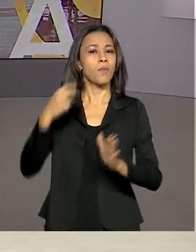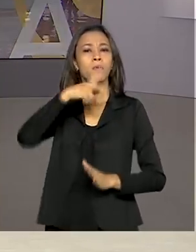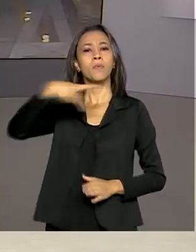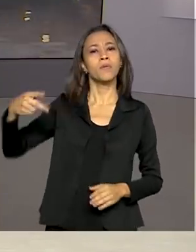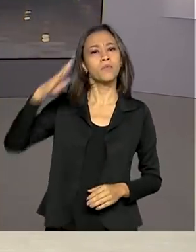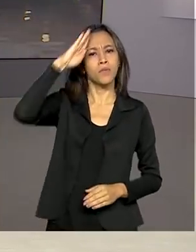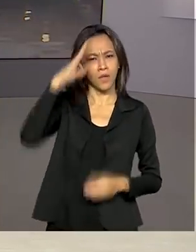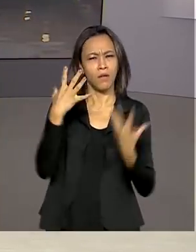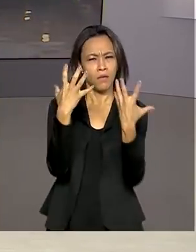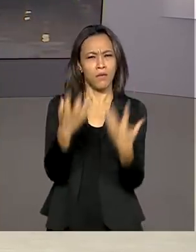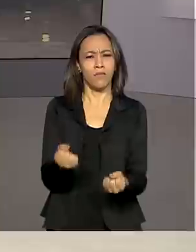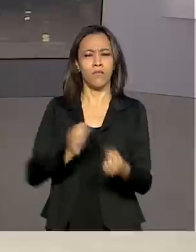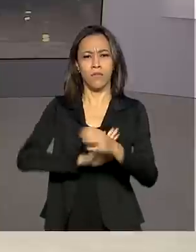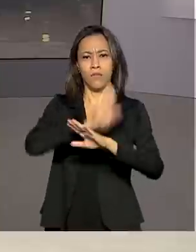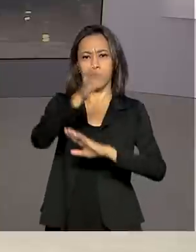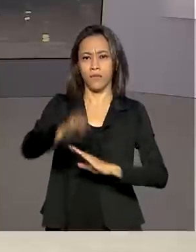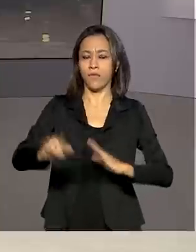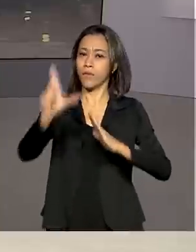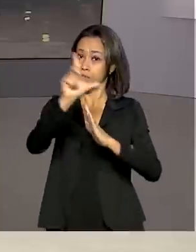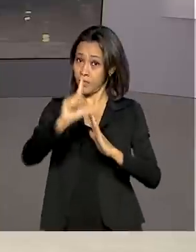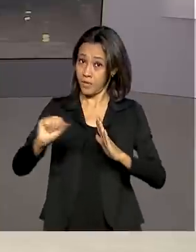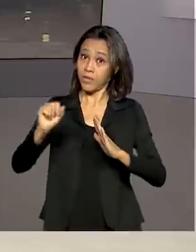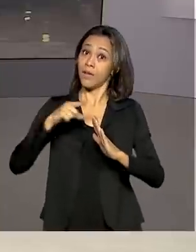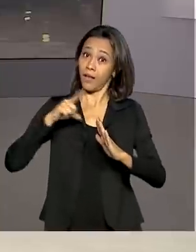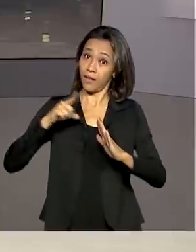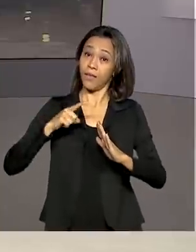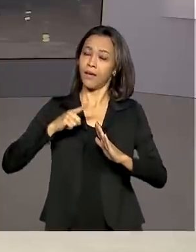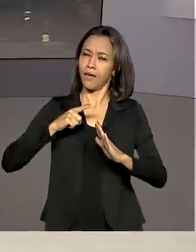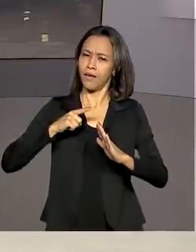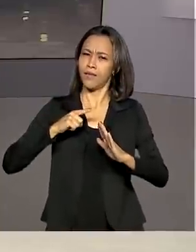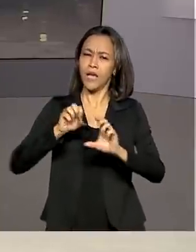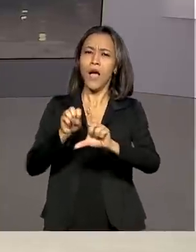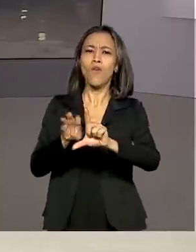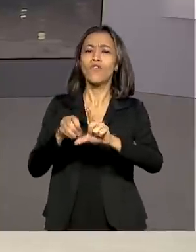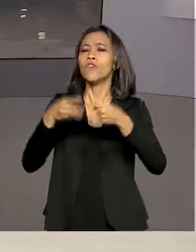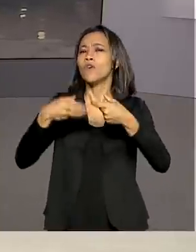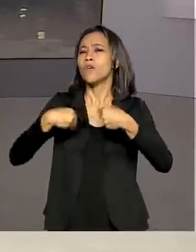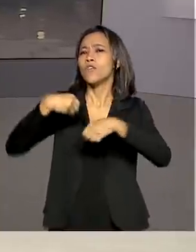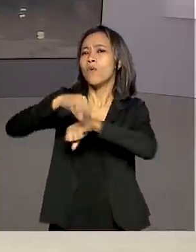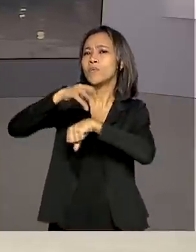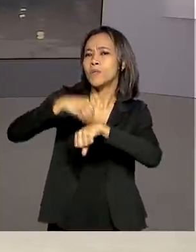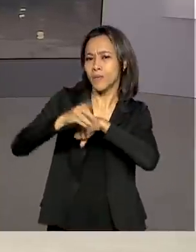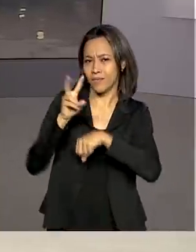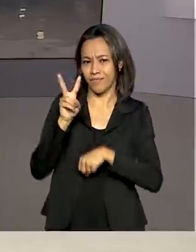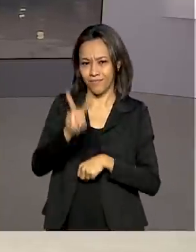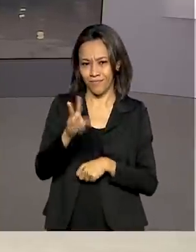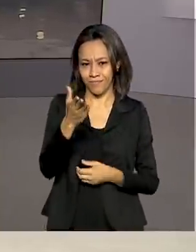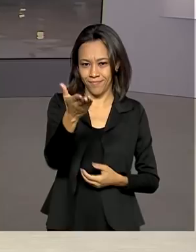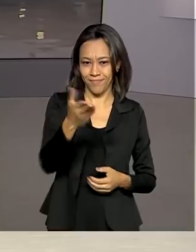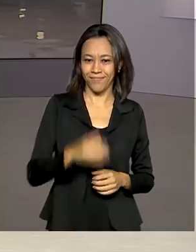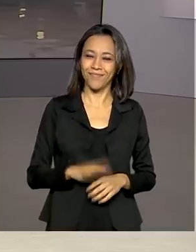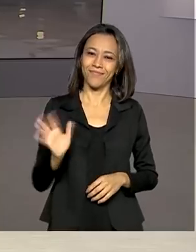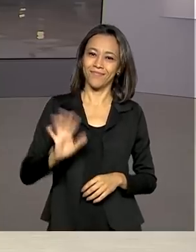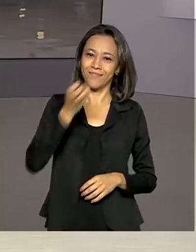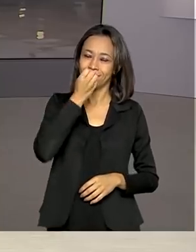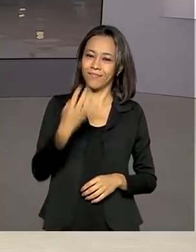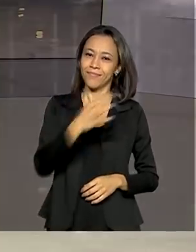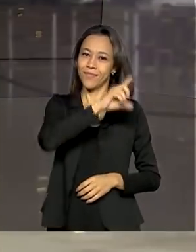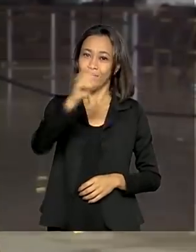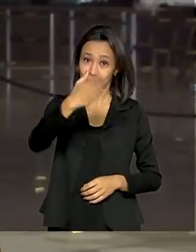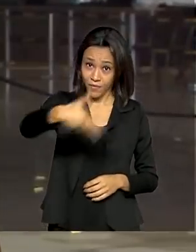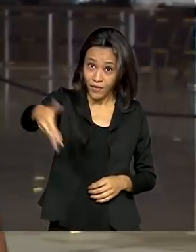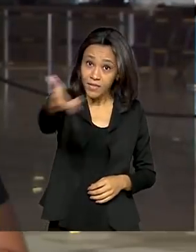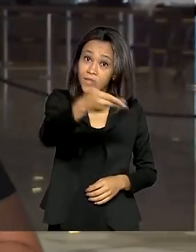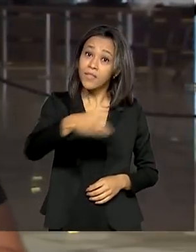vivo, então, ao Palácio do Planalto. A repórter Selma Dias tem ao vivo as informações para a gente. Selma, bom dia! Oi, Renata! Bom dia para você e também para